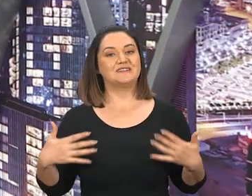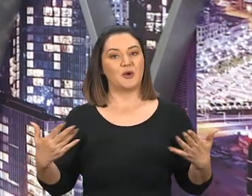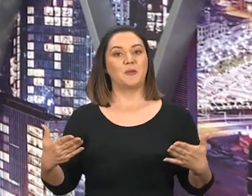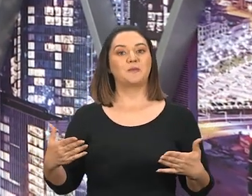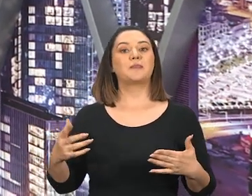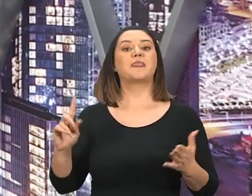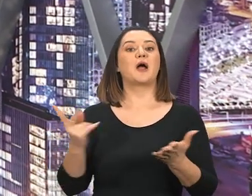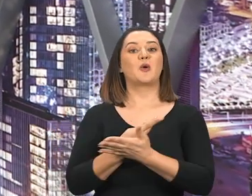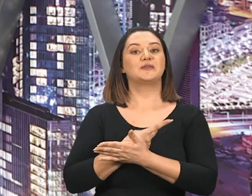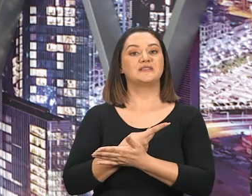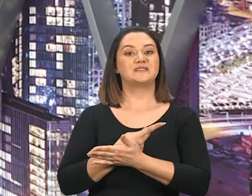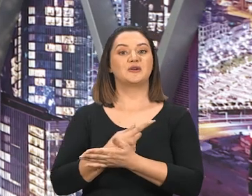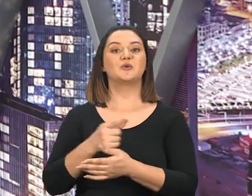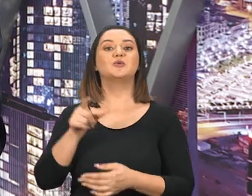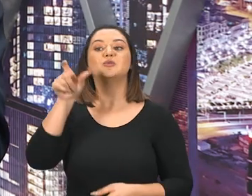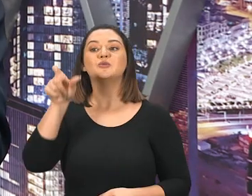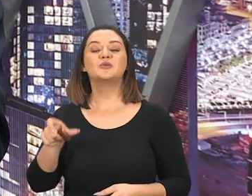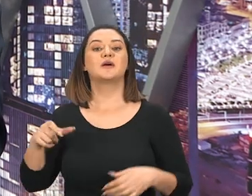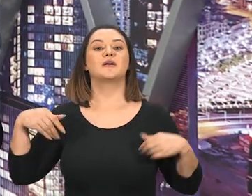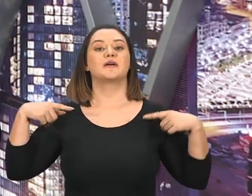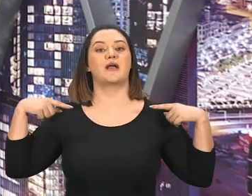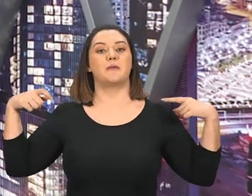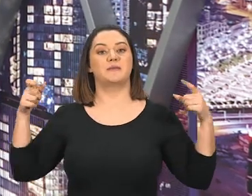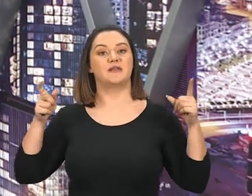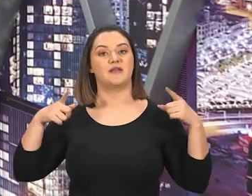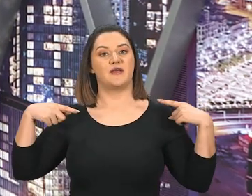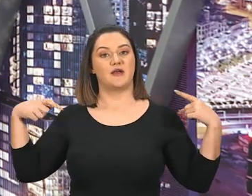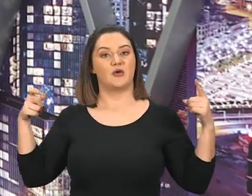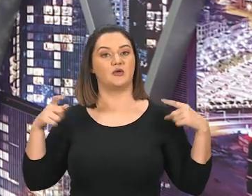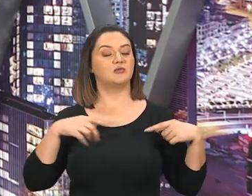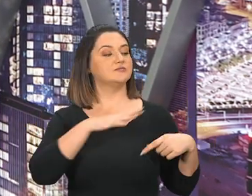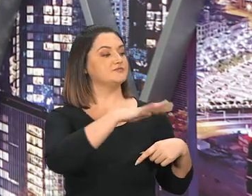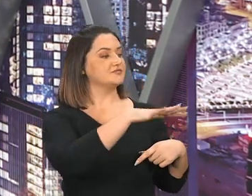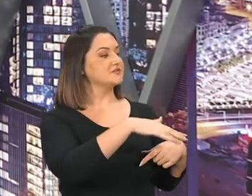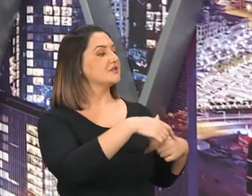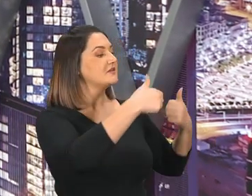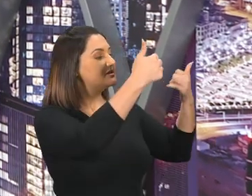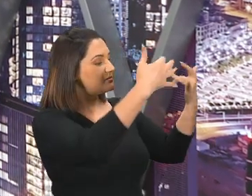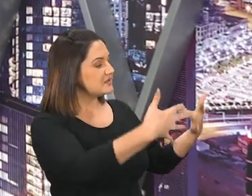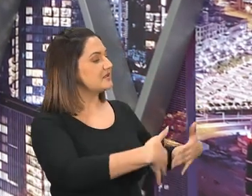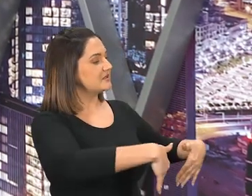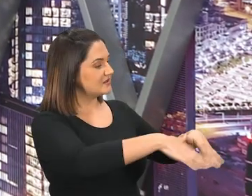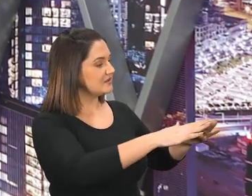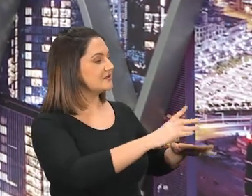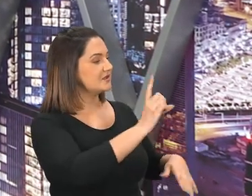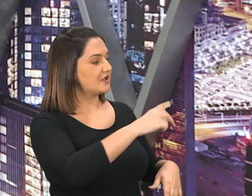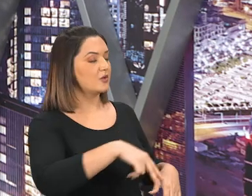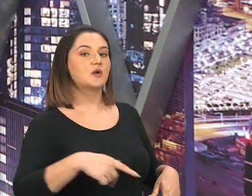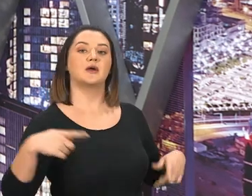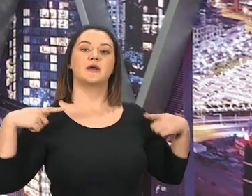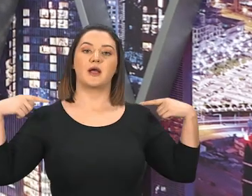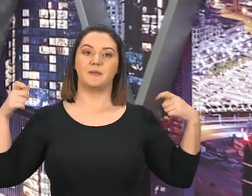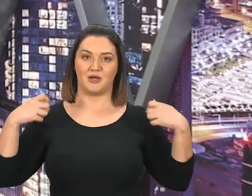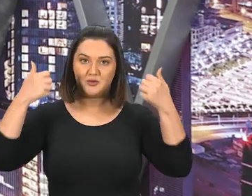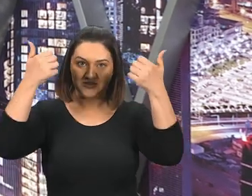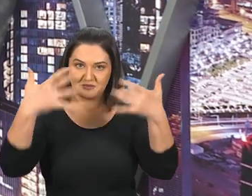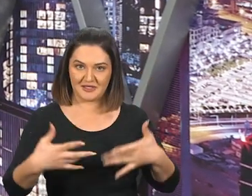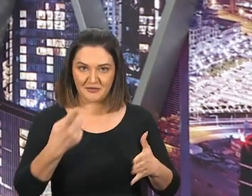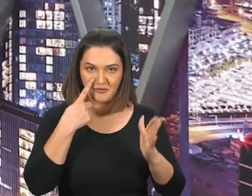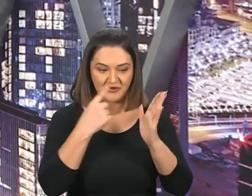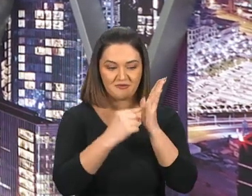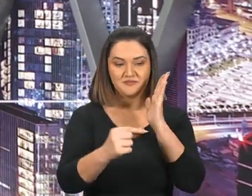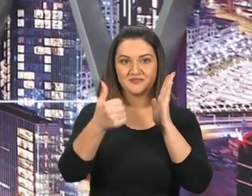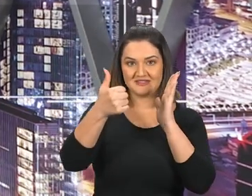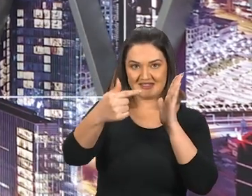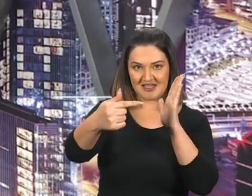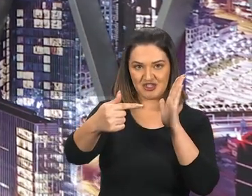Você viu? Aqui ó, Daniel 8, Verso 16, Fala assim, Gabriel, Dá a entender a este a visão, Aí Gabriel começa a explicar, Vamos